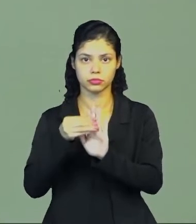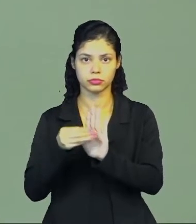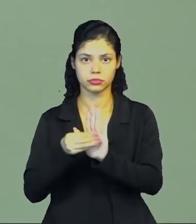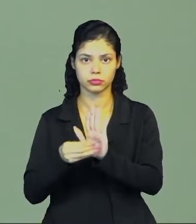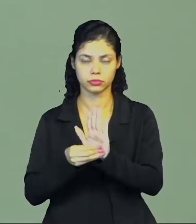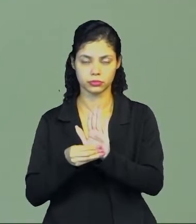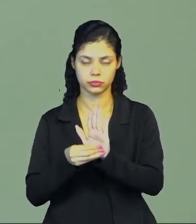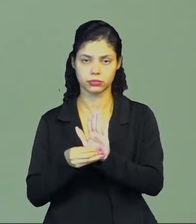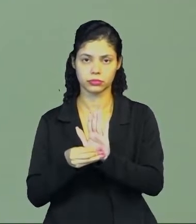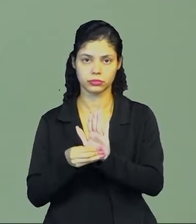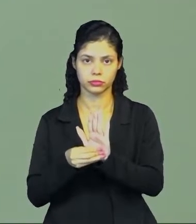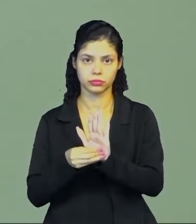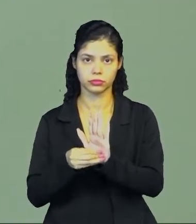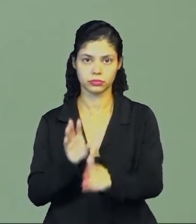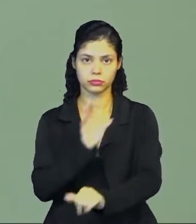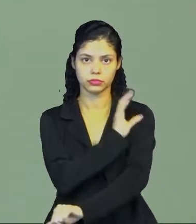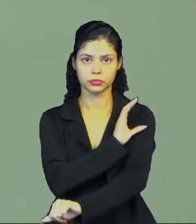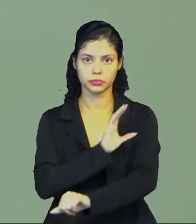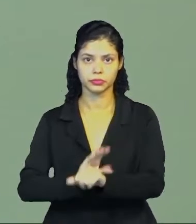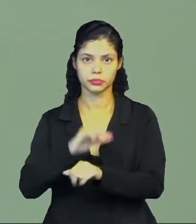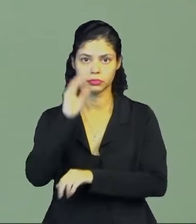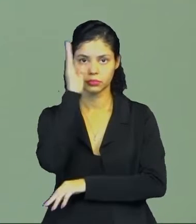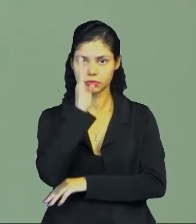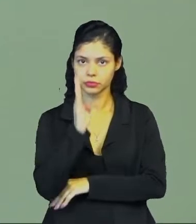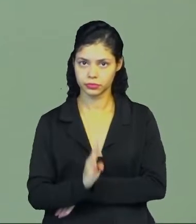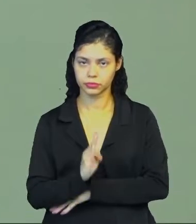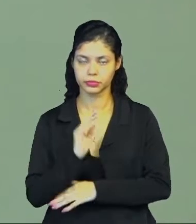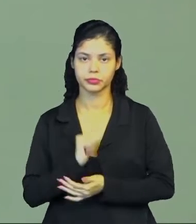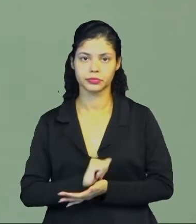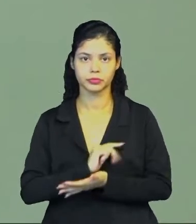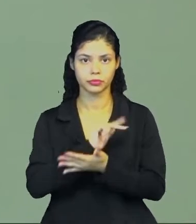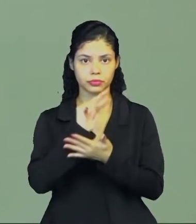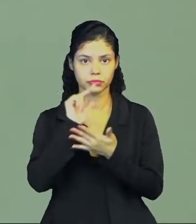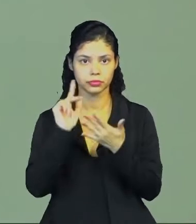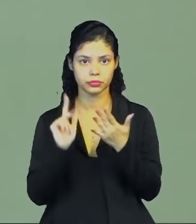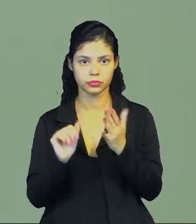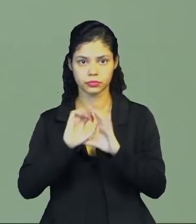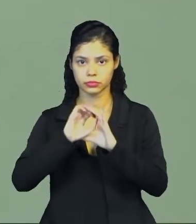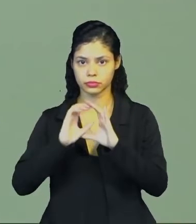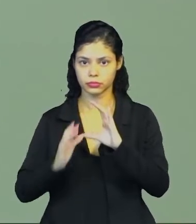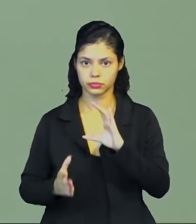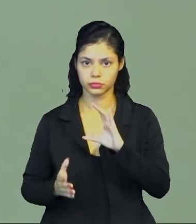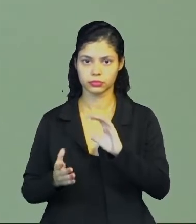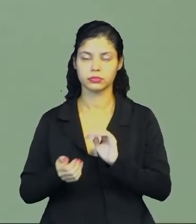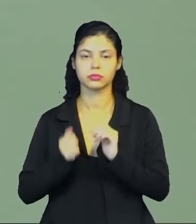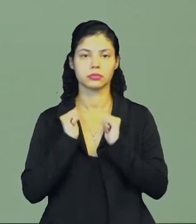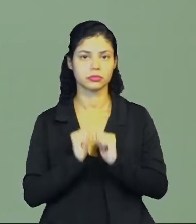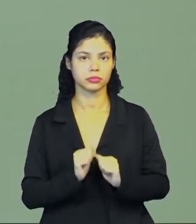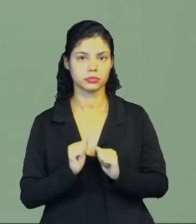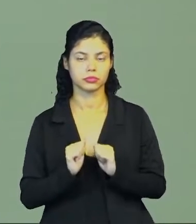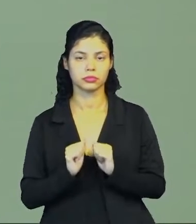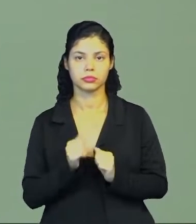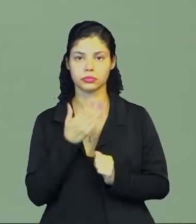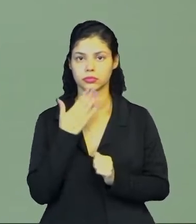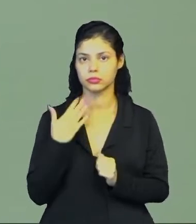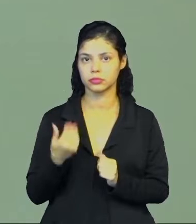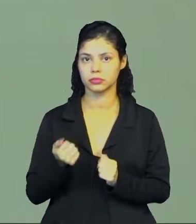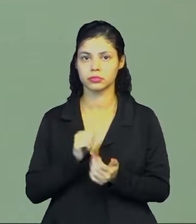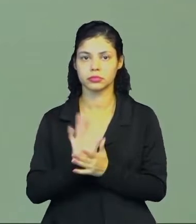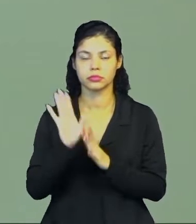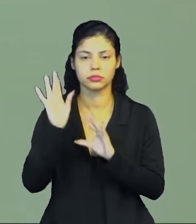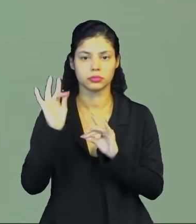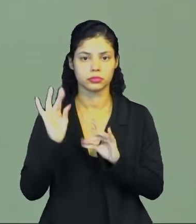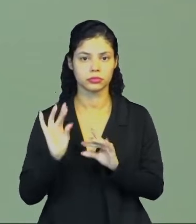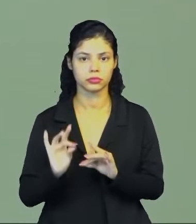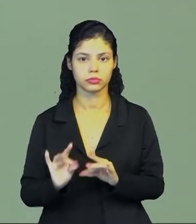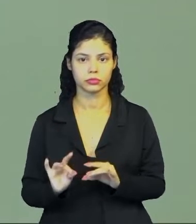compuseram a cultura brasileira, Várias características que a gente pode atribuir para cada